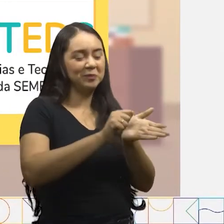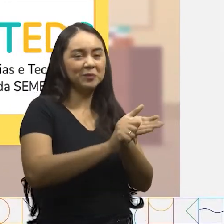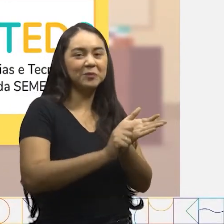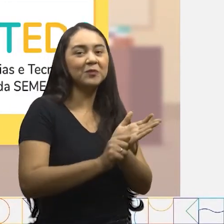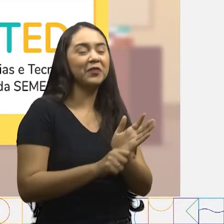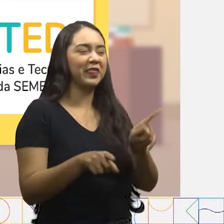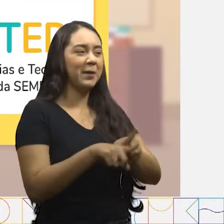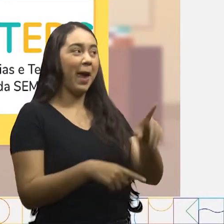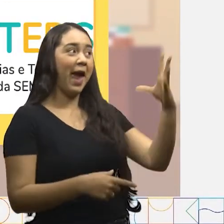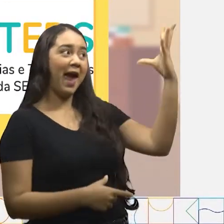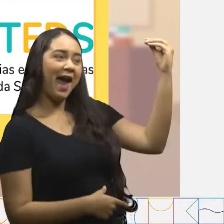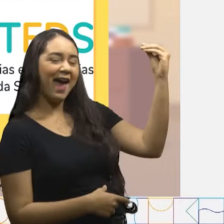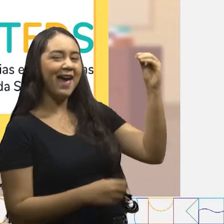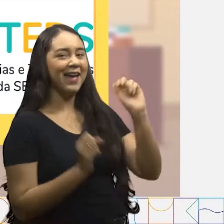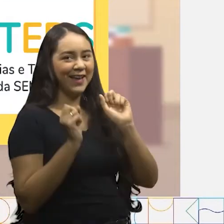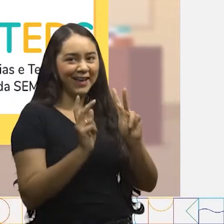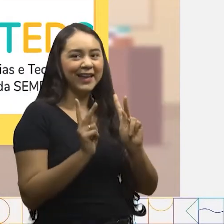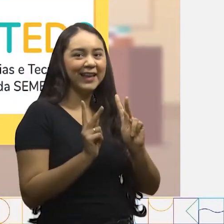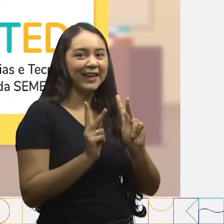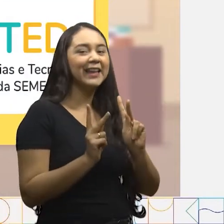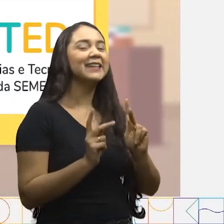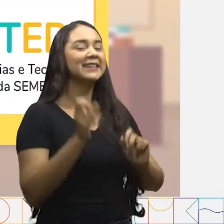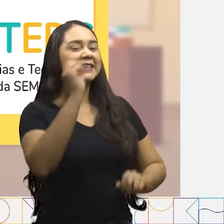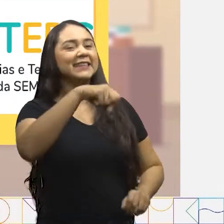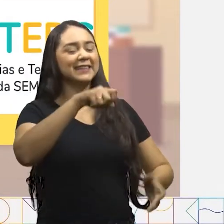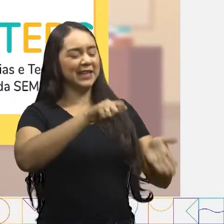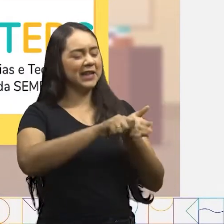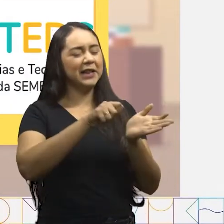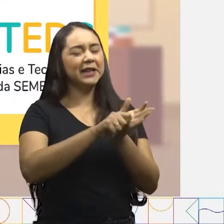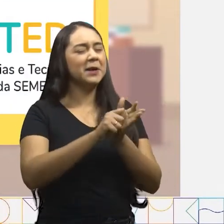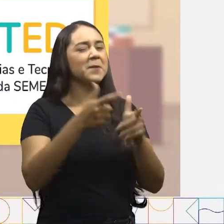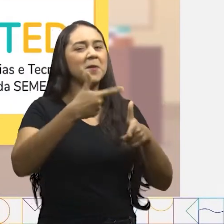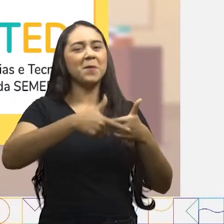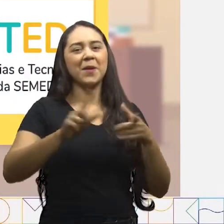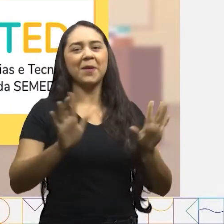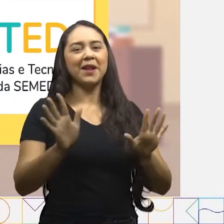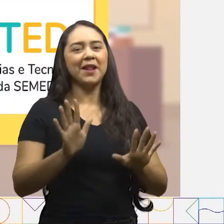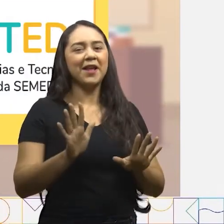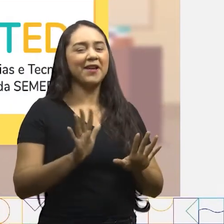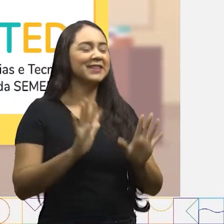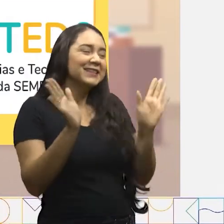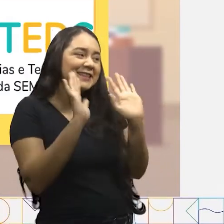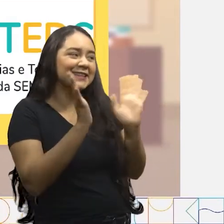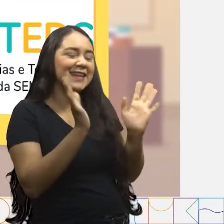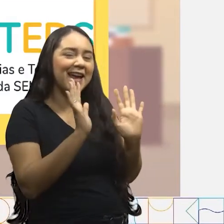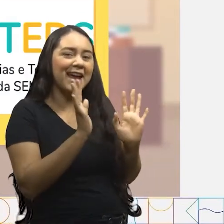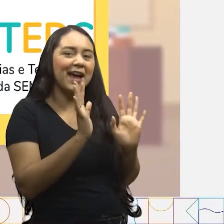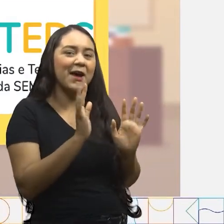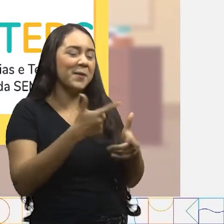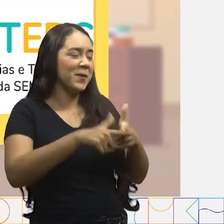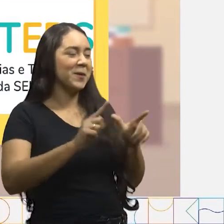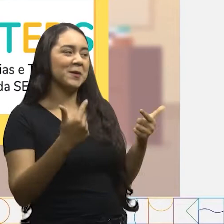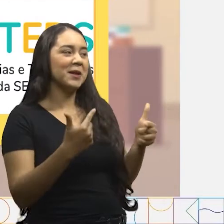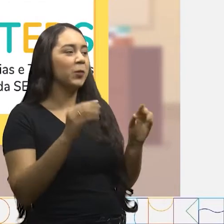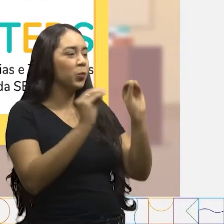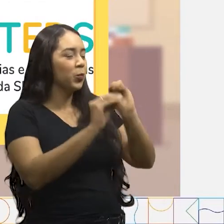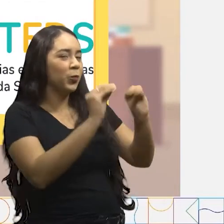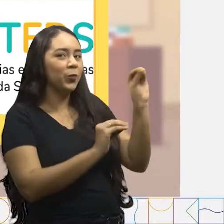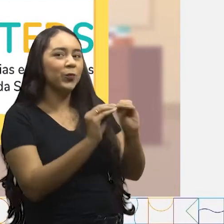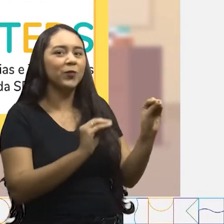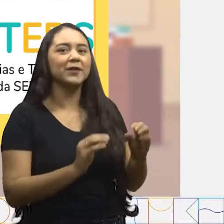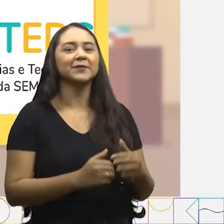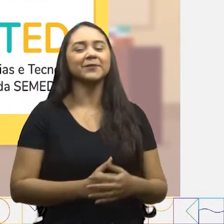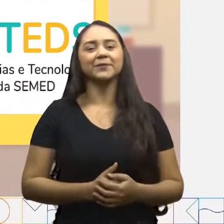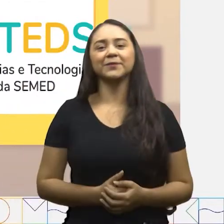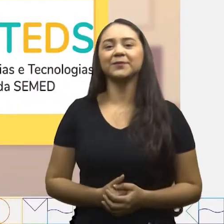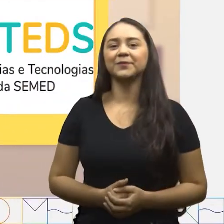autógrafo e também fazemos uma selfie Daríamos autógrafo sim, sem problemas Tchau! Um beijo para vocês!